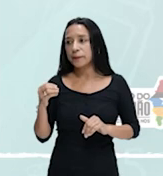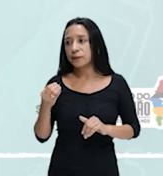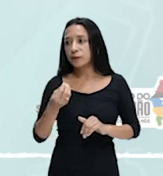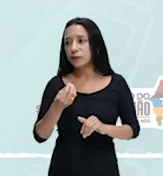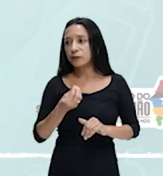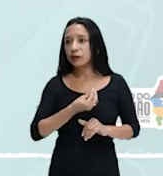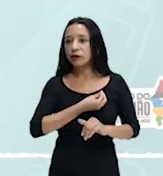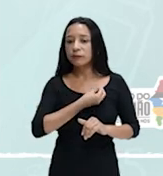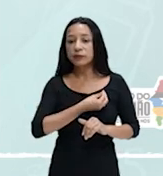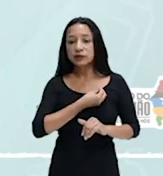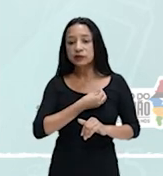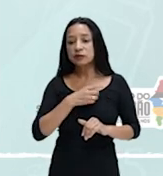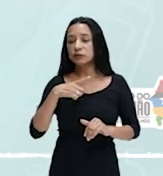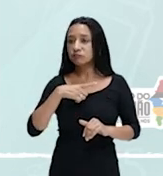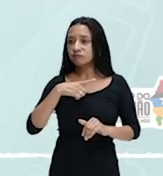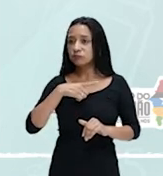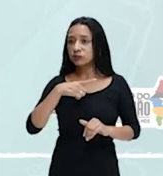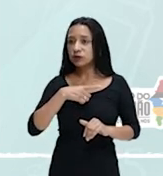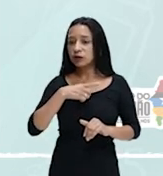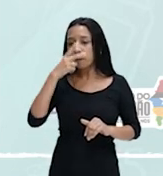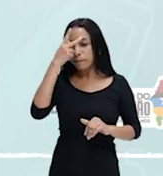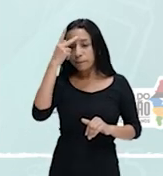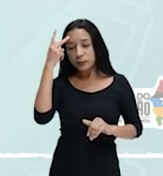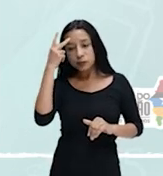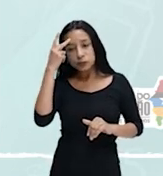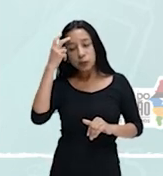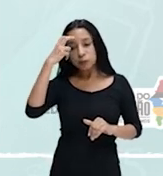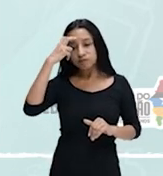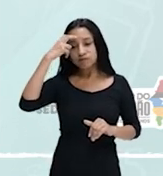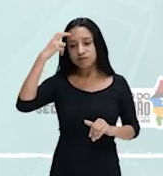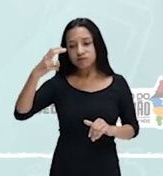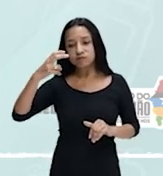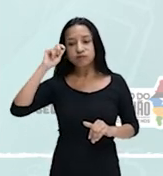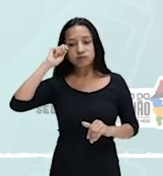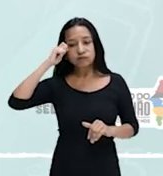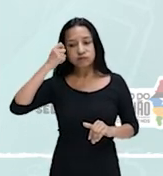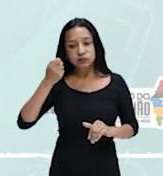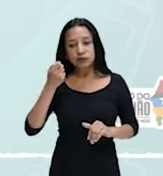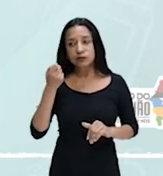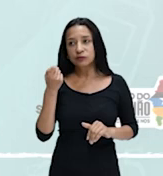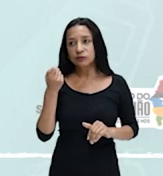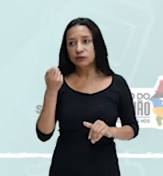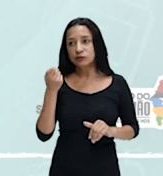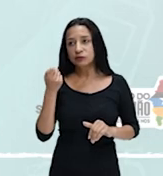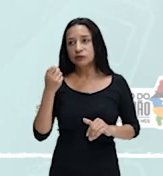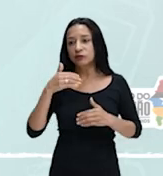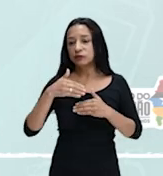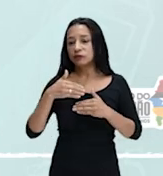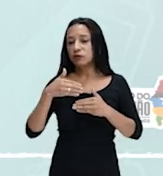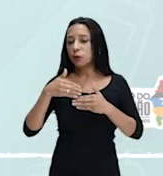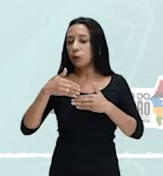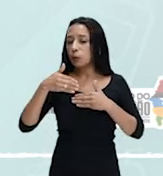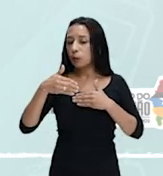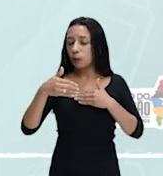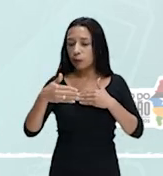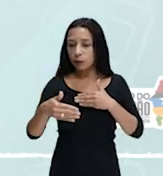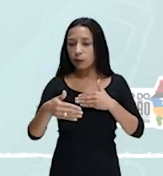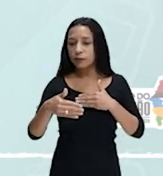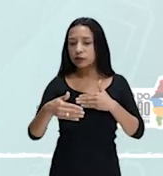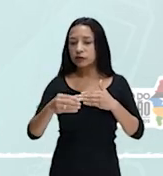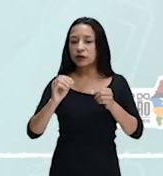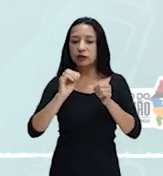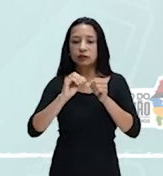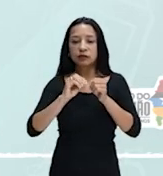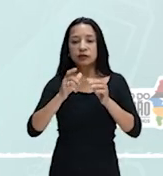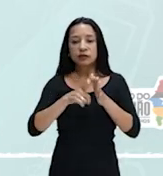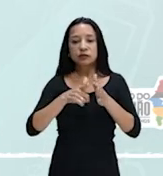presença, inclusive, de intelectuais negros. Intelectuais negros que passaram a editar jornais. Eram